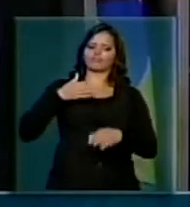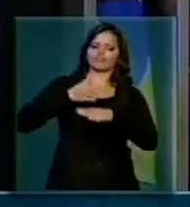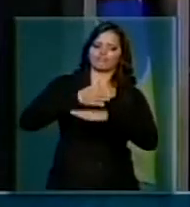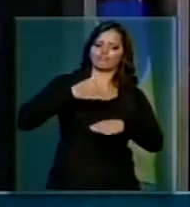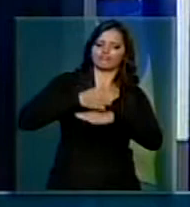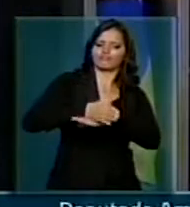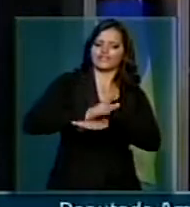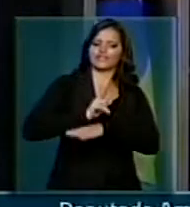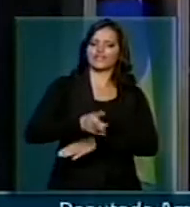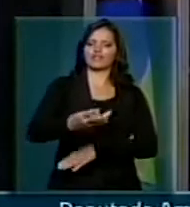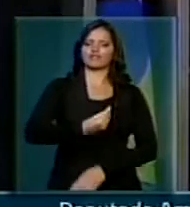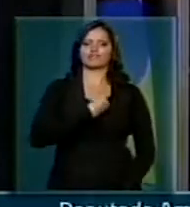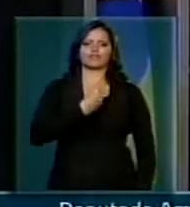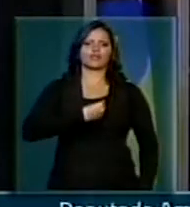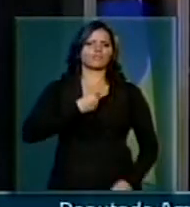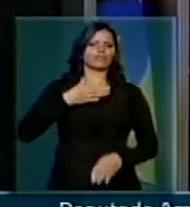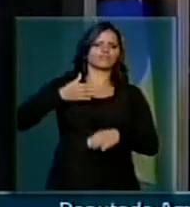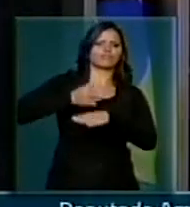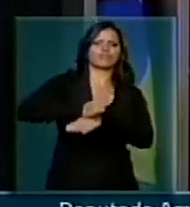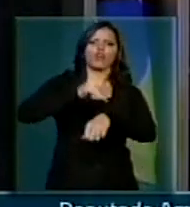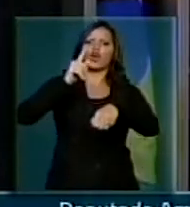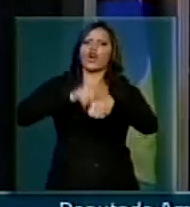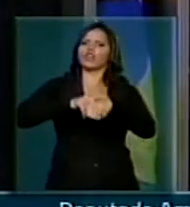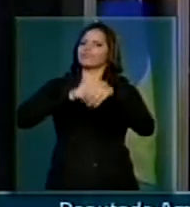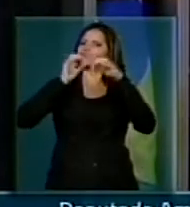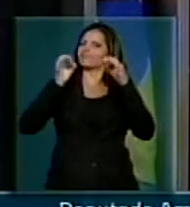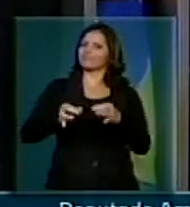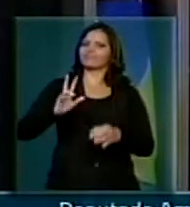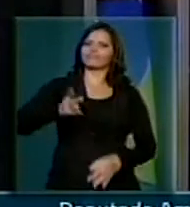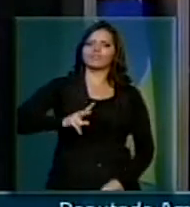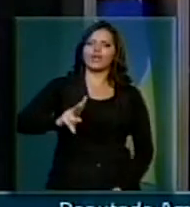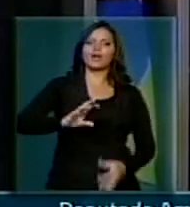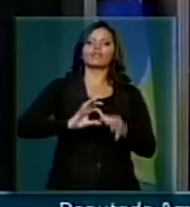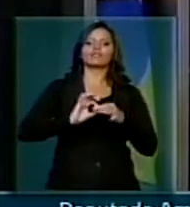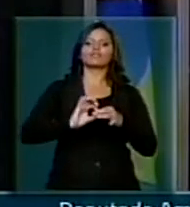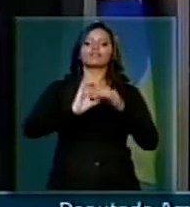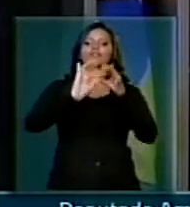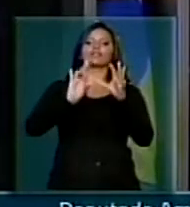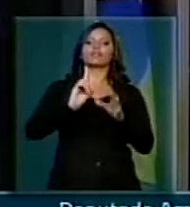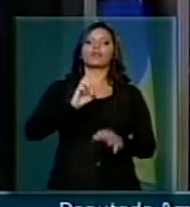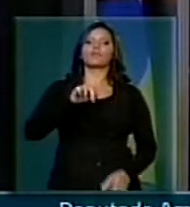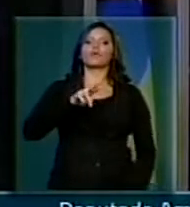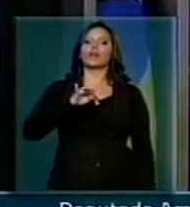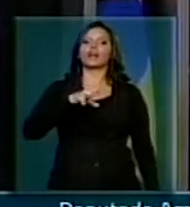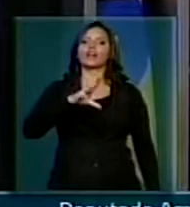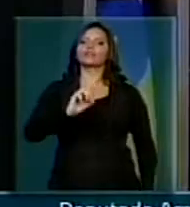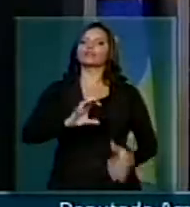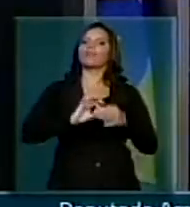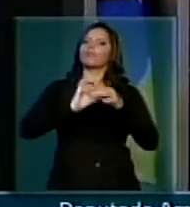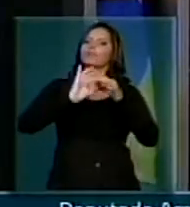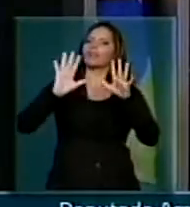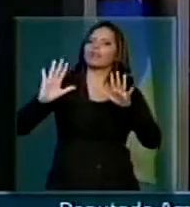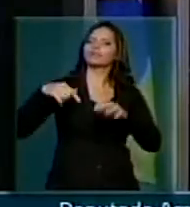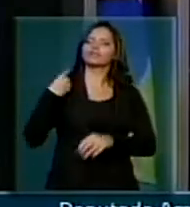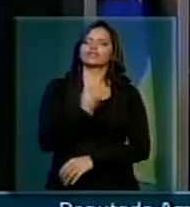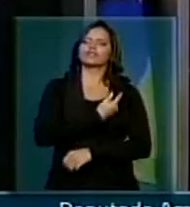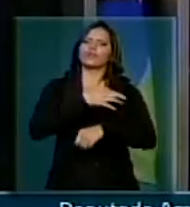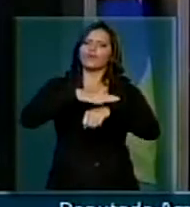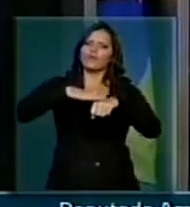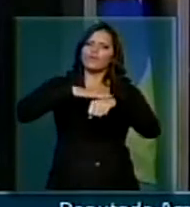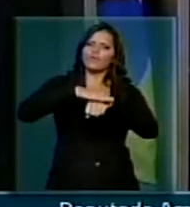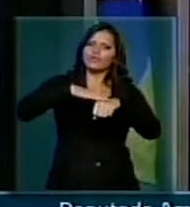frequente, mais assíduo, mais democrata e mais aberto. Nós temos conversado muito